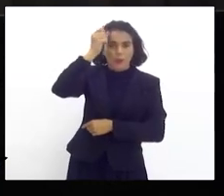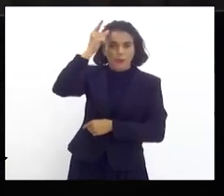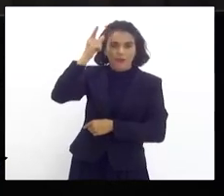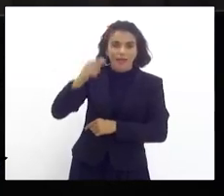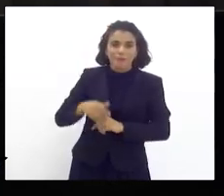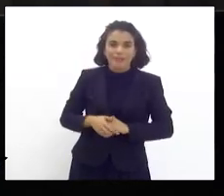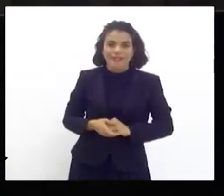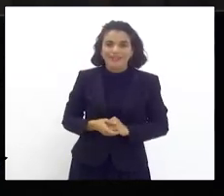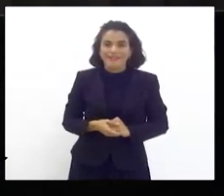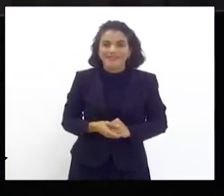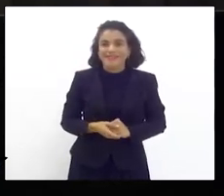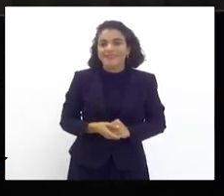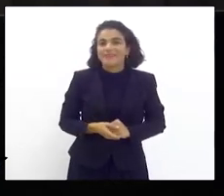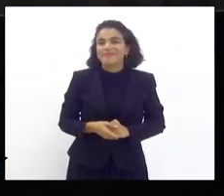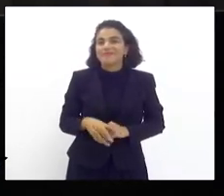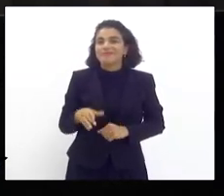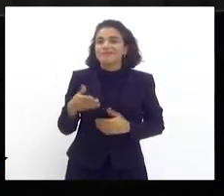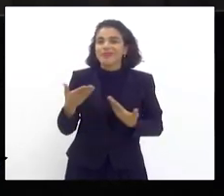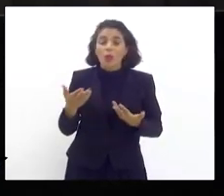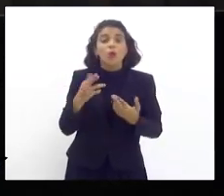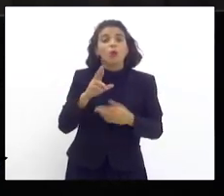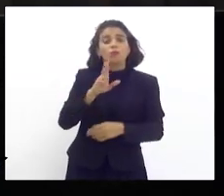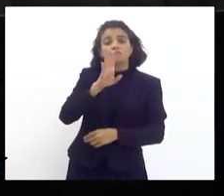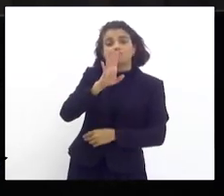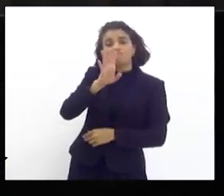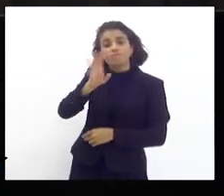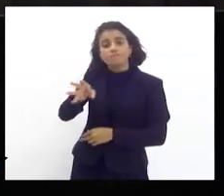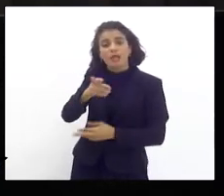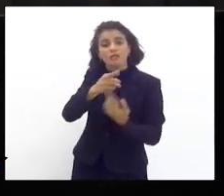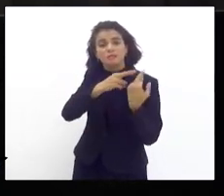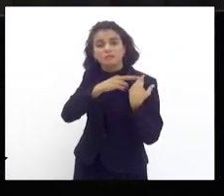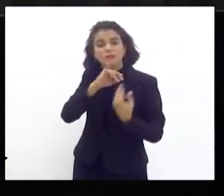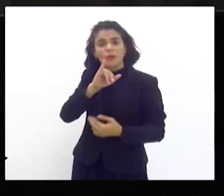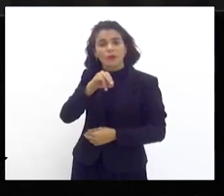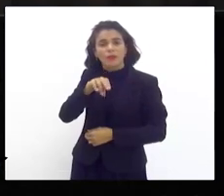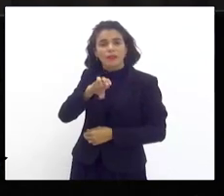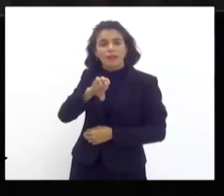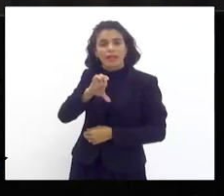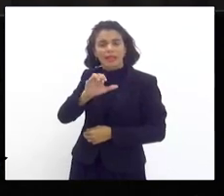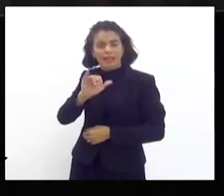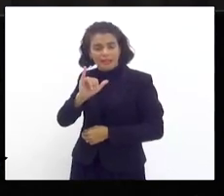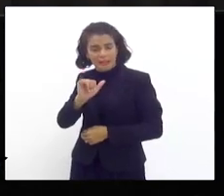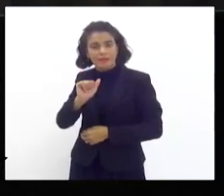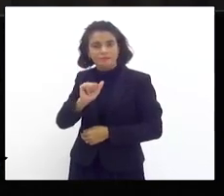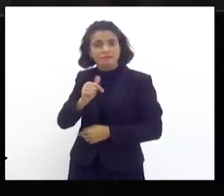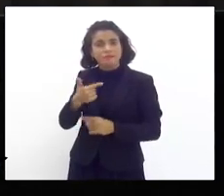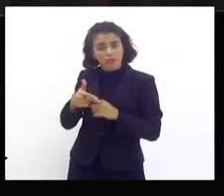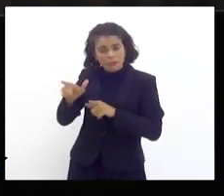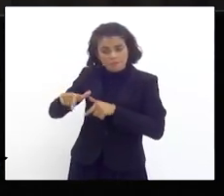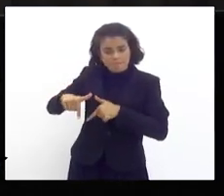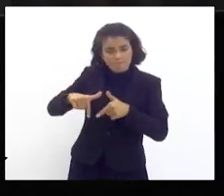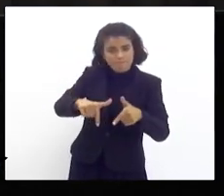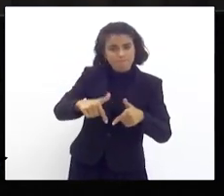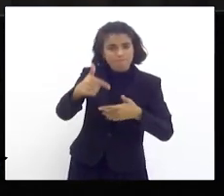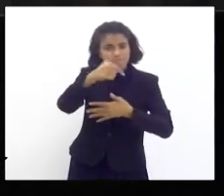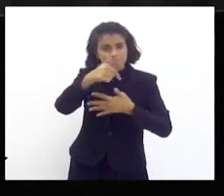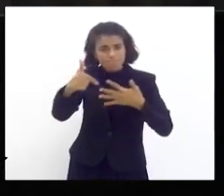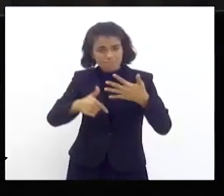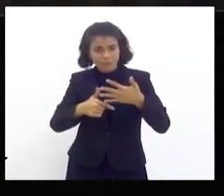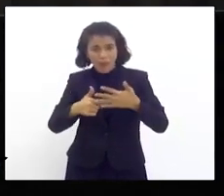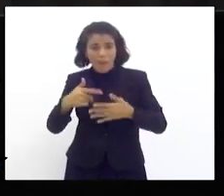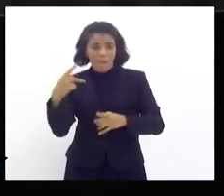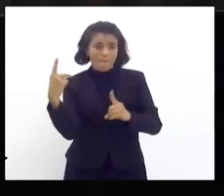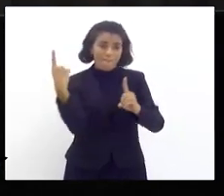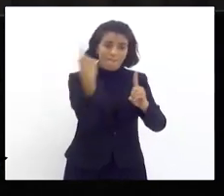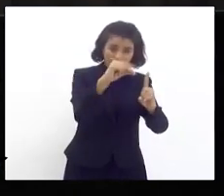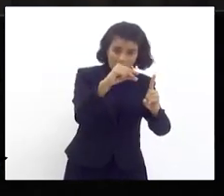indignação. E eu responsabilizei o INEA porque o INEA tem que tomar as medidas que são cabíveis. O pau que bate em Chico tem que